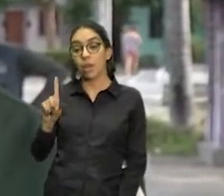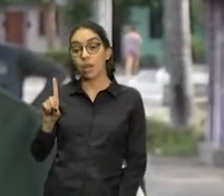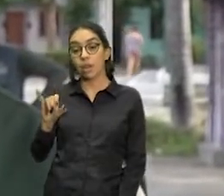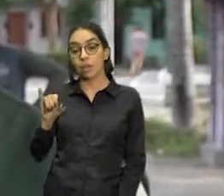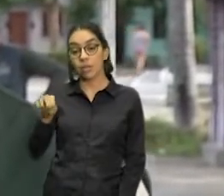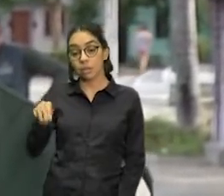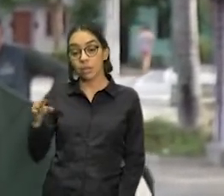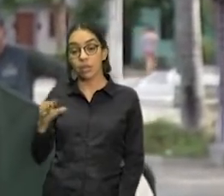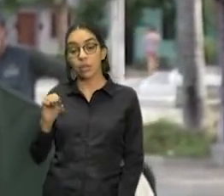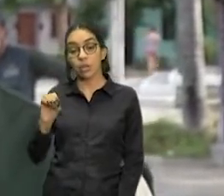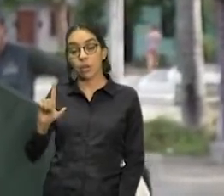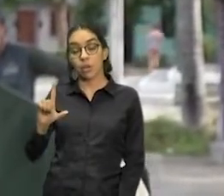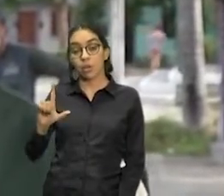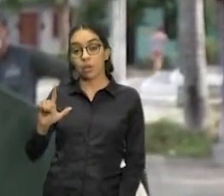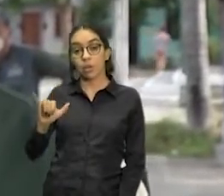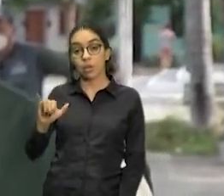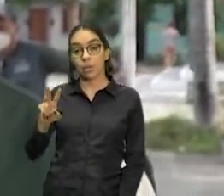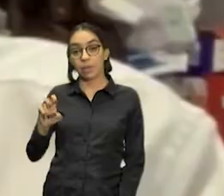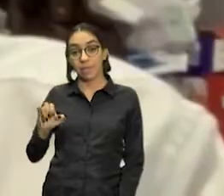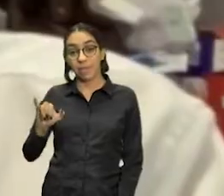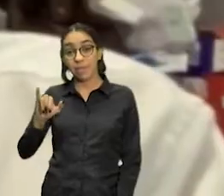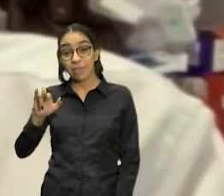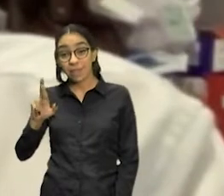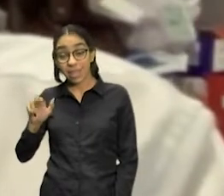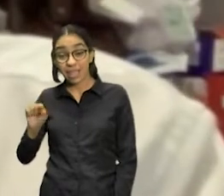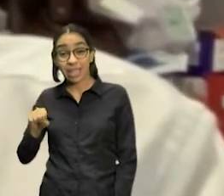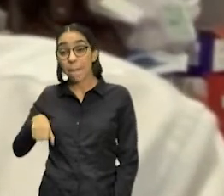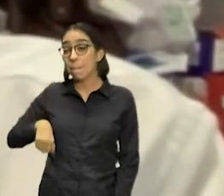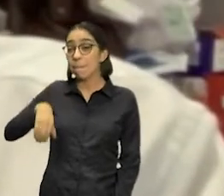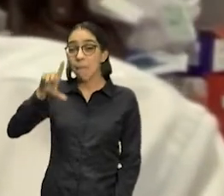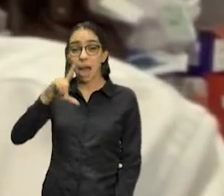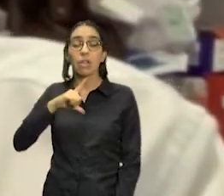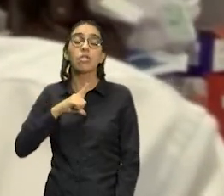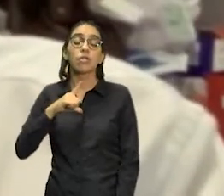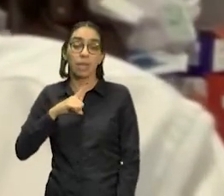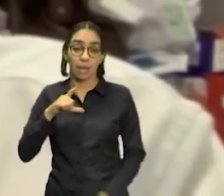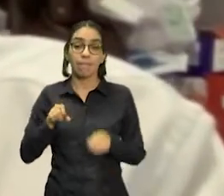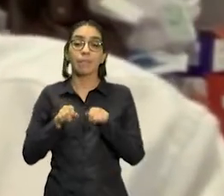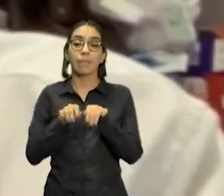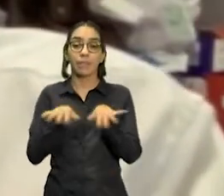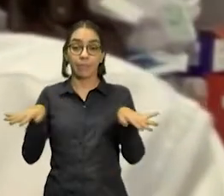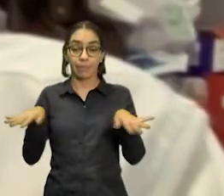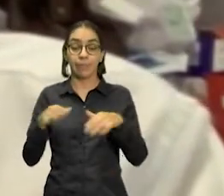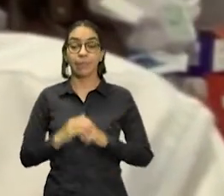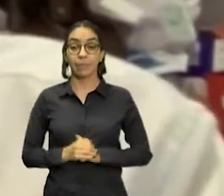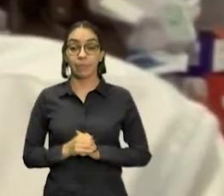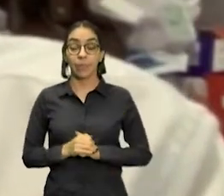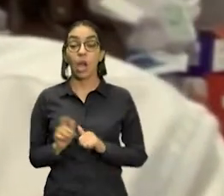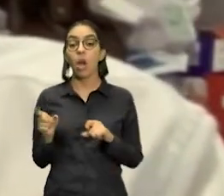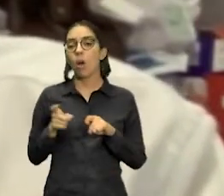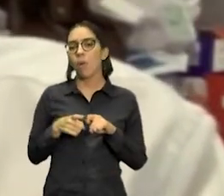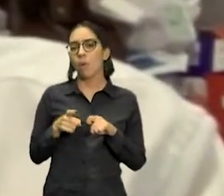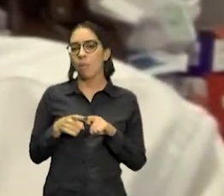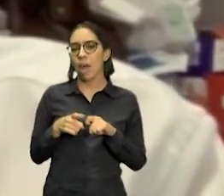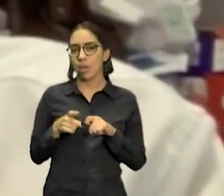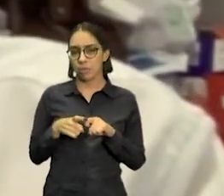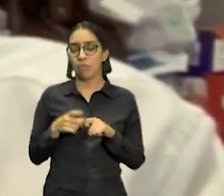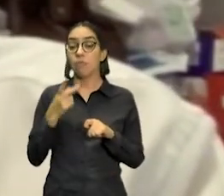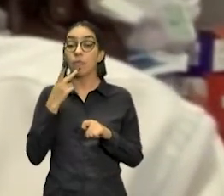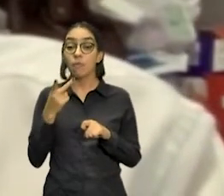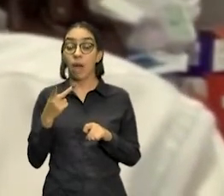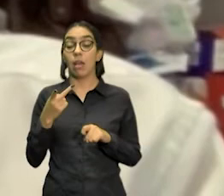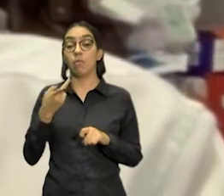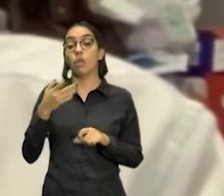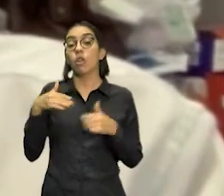associado à cidade dos funcionários e o Parque Manibura. O infectologista Anastácio Queiroz chama atenção para os sintomas e as sequelas da